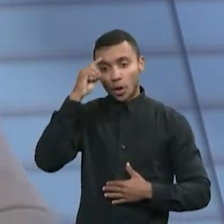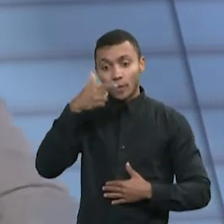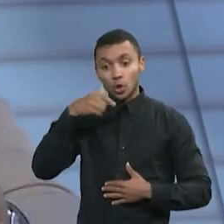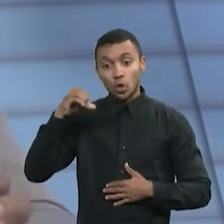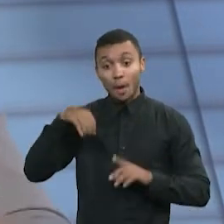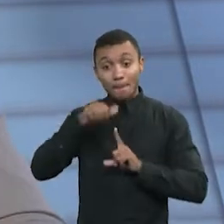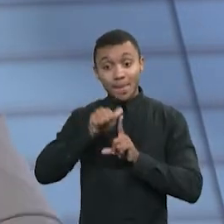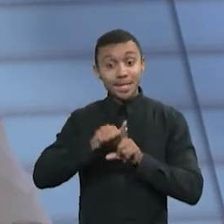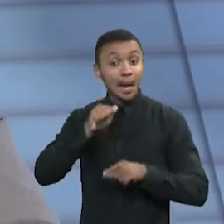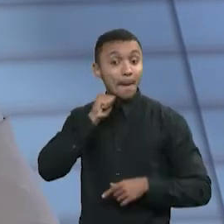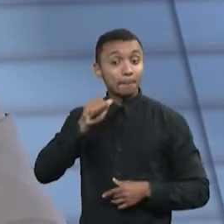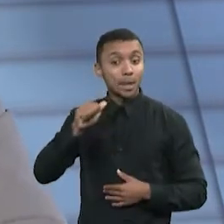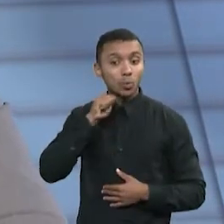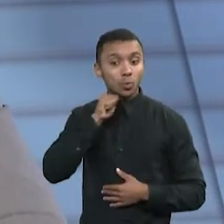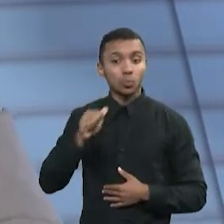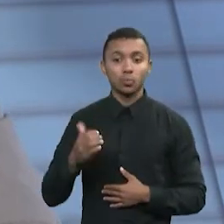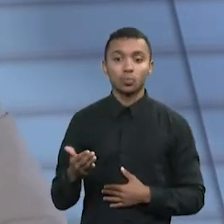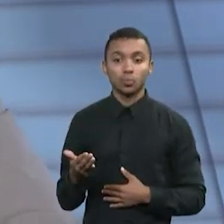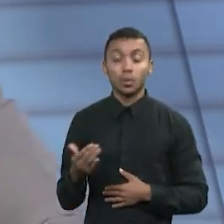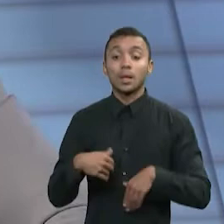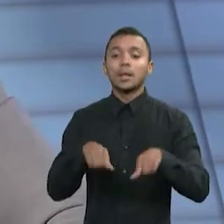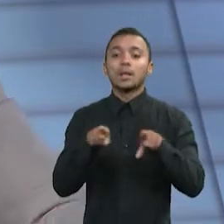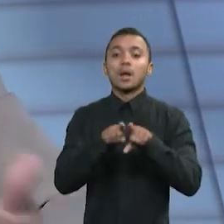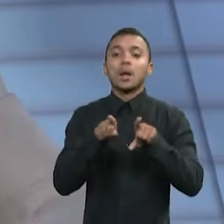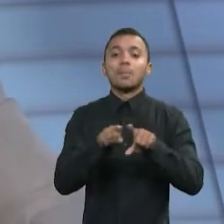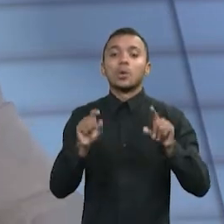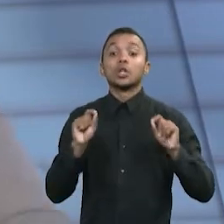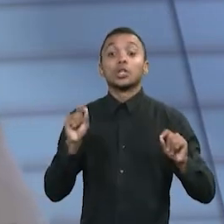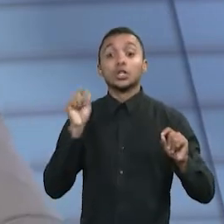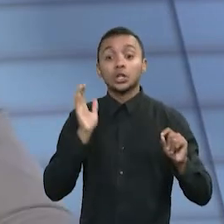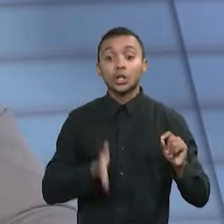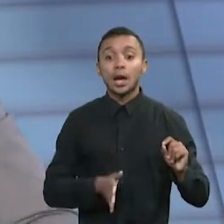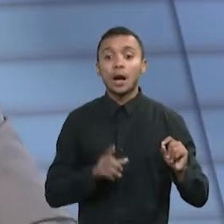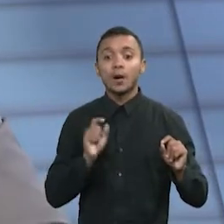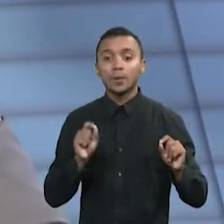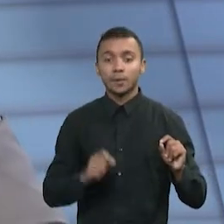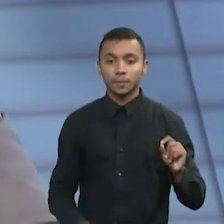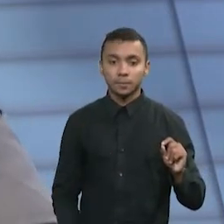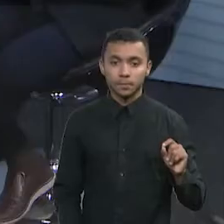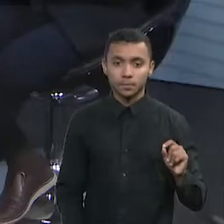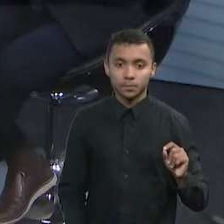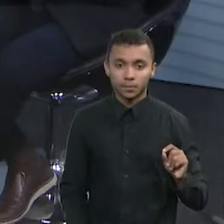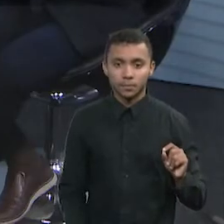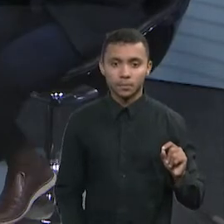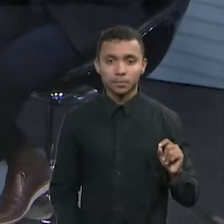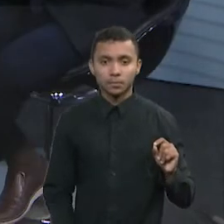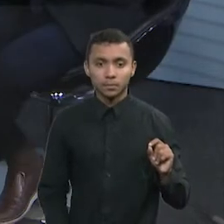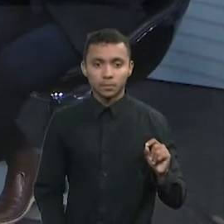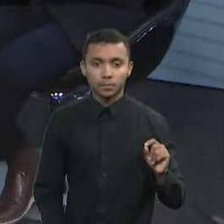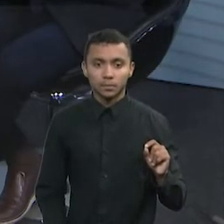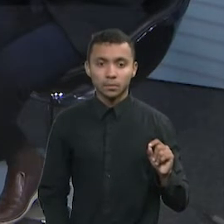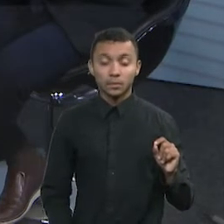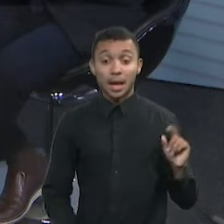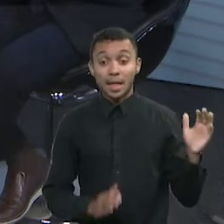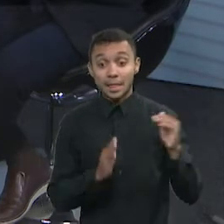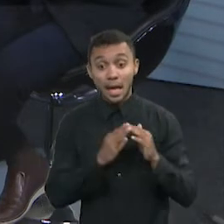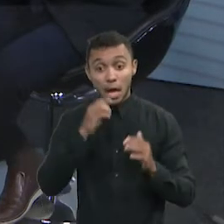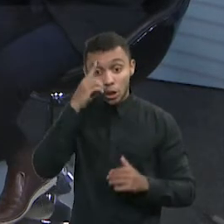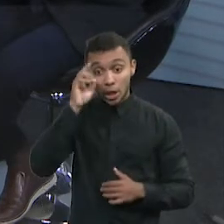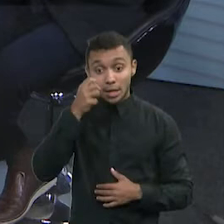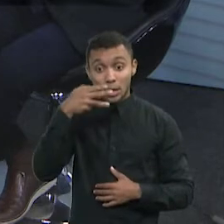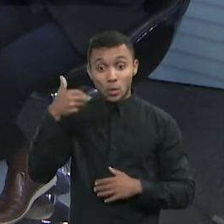Isso é o mais recente. Além disso, nós já tivemos... Os débitos têm que ser agredados até 31 de março. É isso?